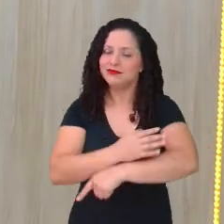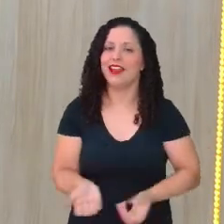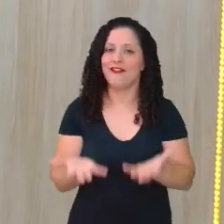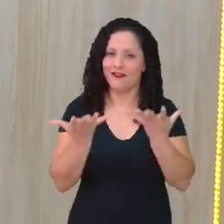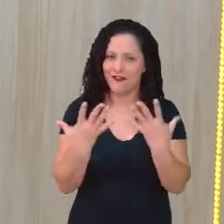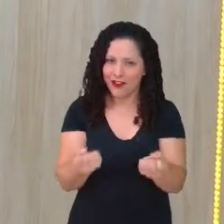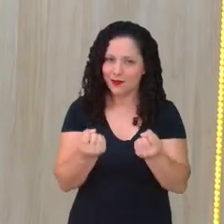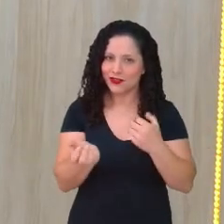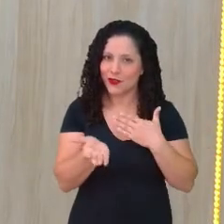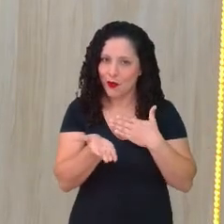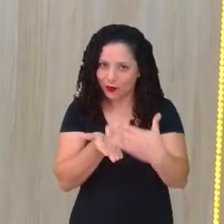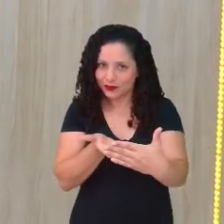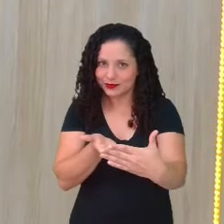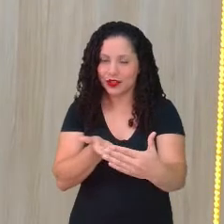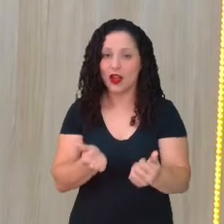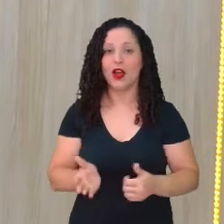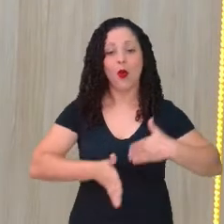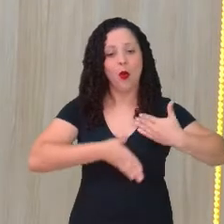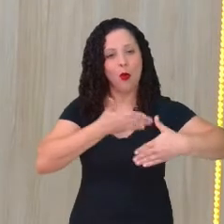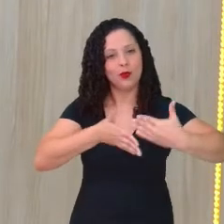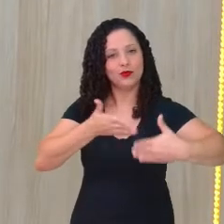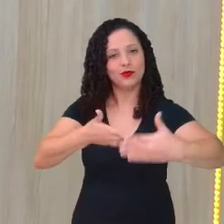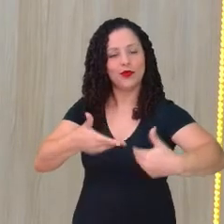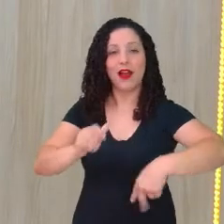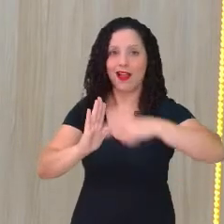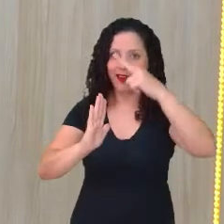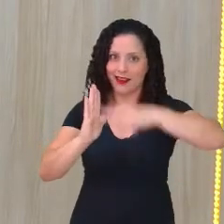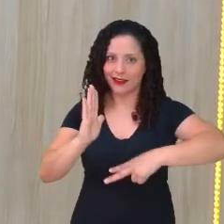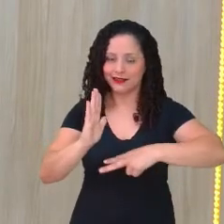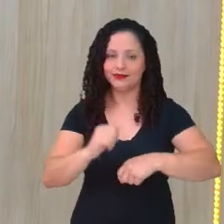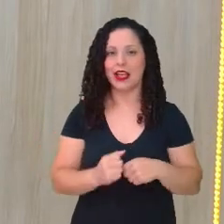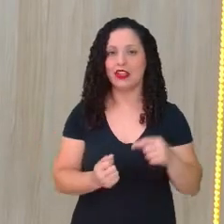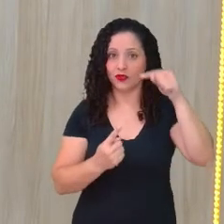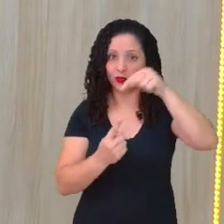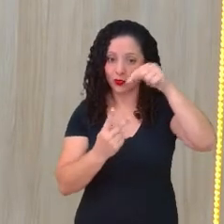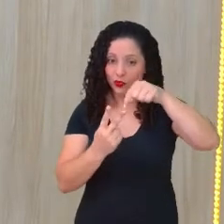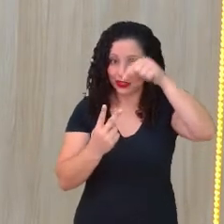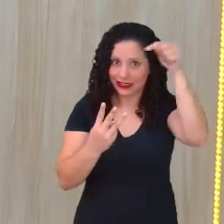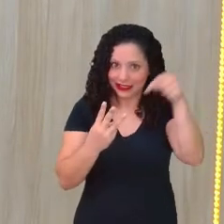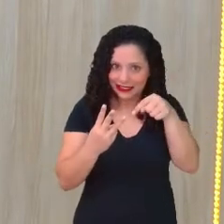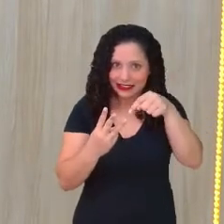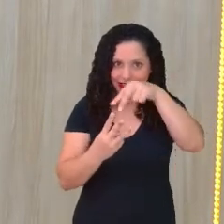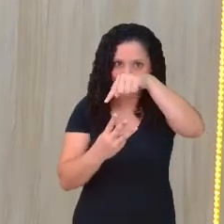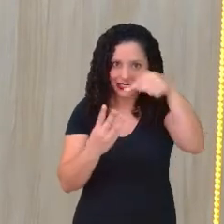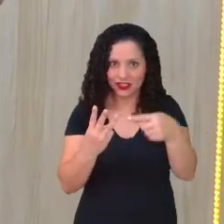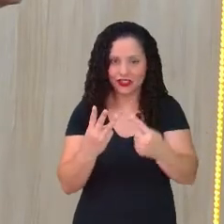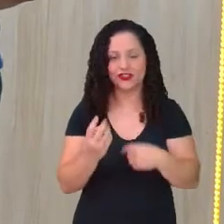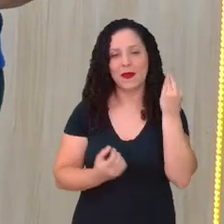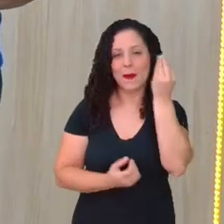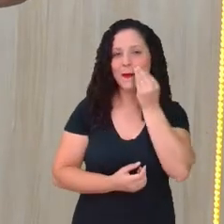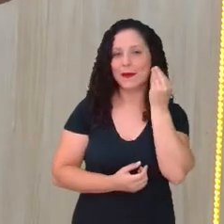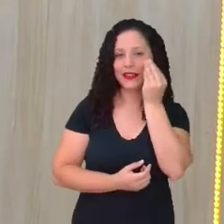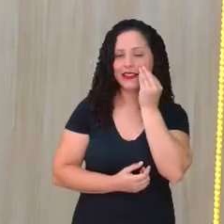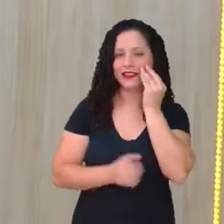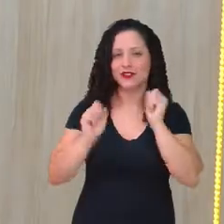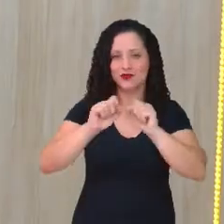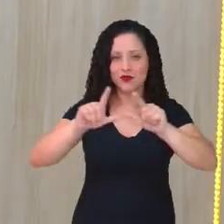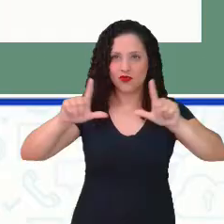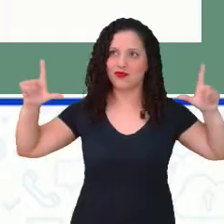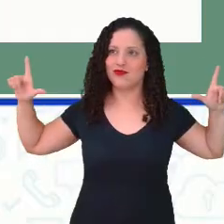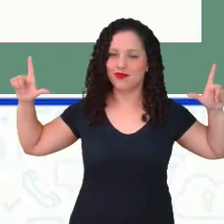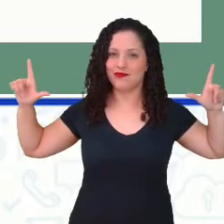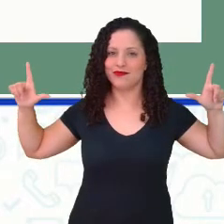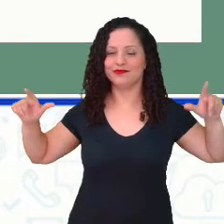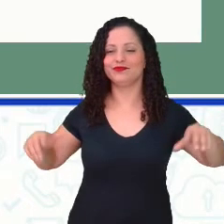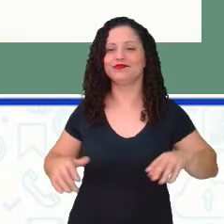continuar lendo, não é? As outras duas experiências que ela relata aí. Relaxa, favor, Jonas.